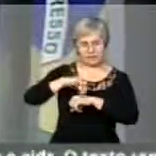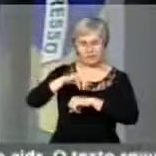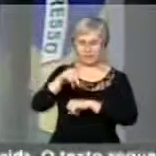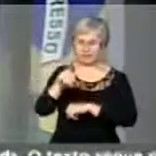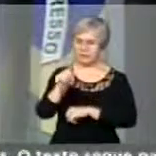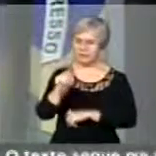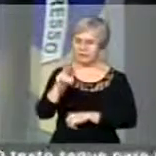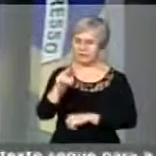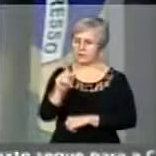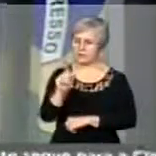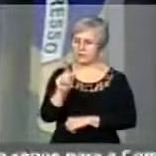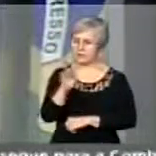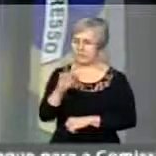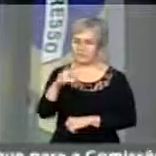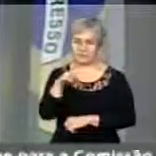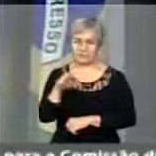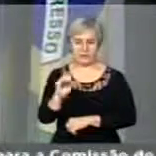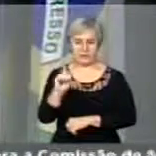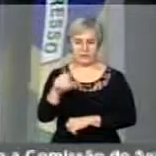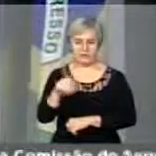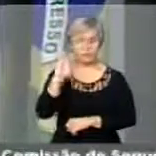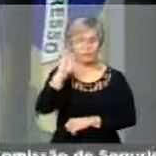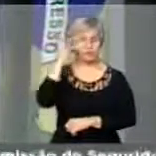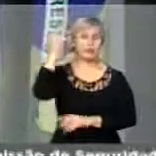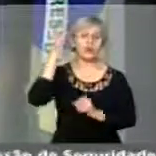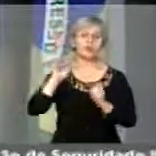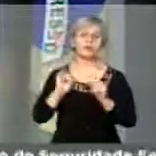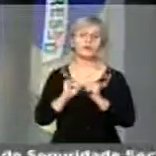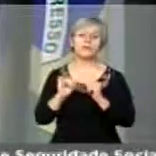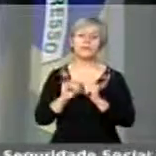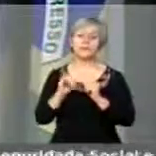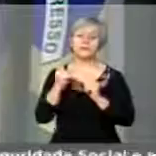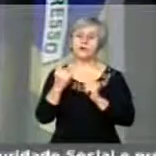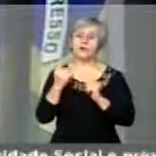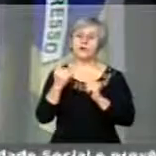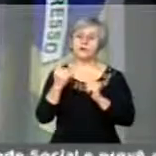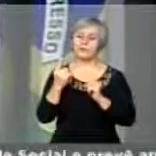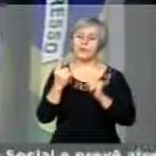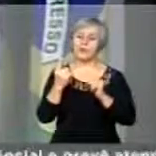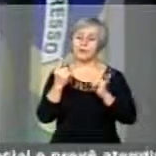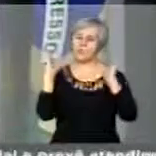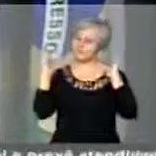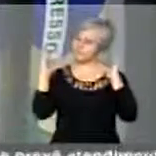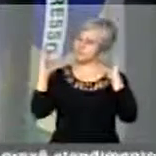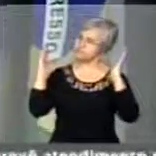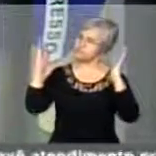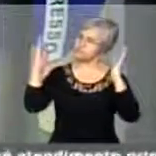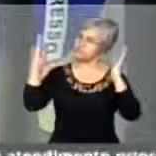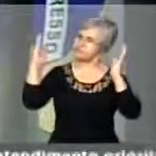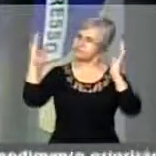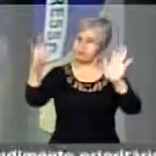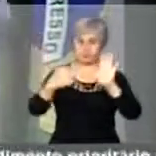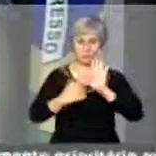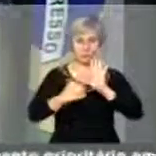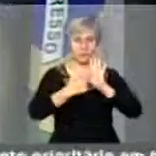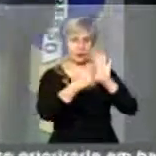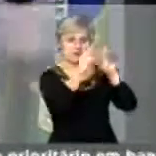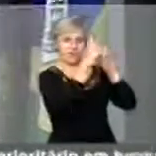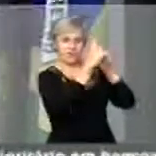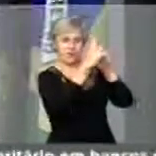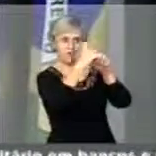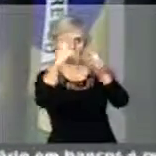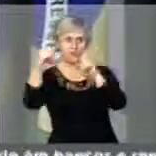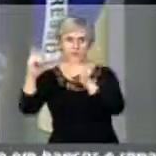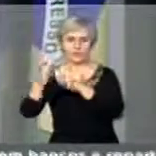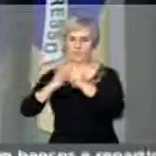mexicana, resolveu fazer uma galeria com fotografias dos parlamentos